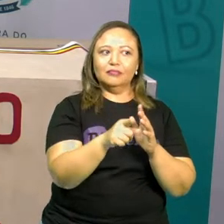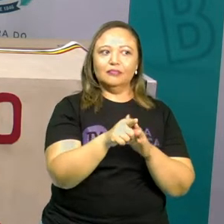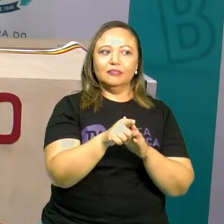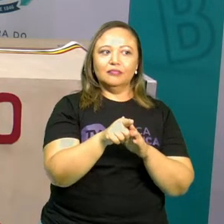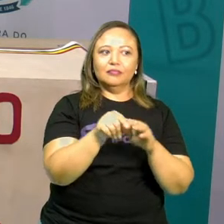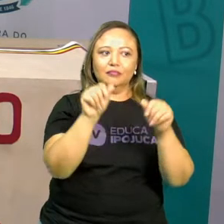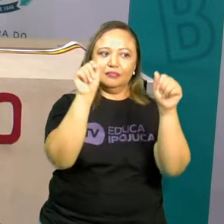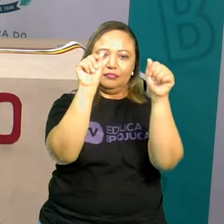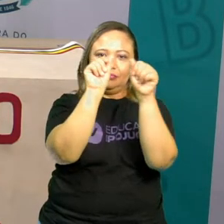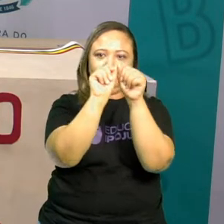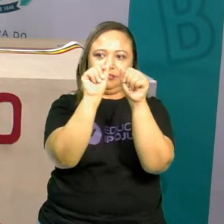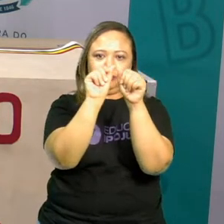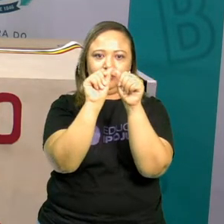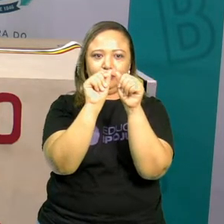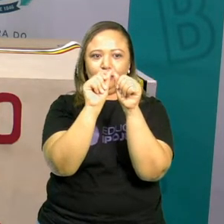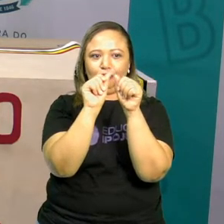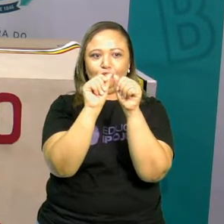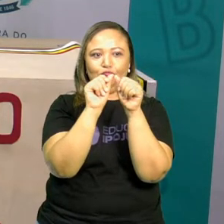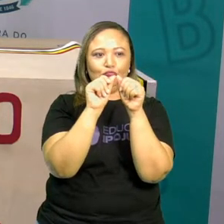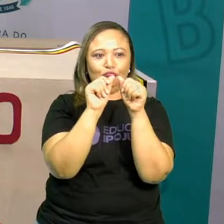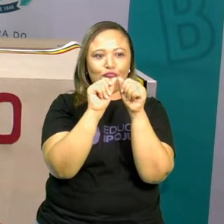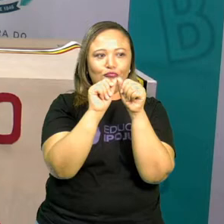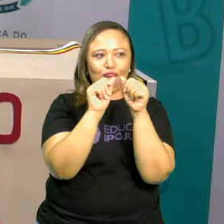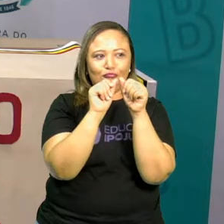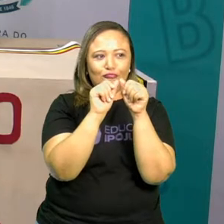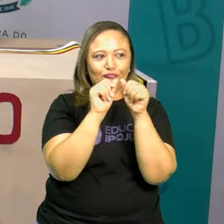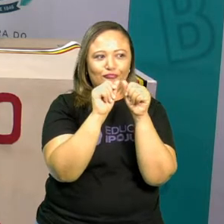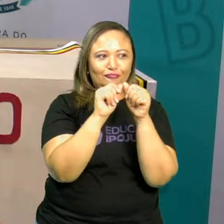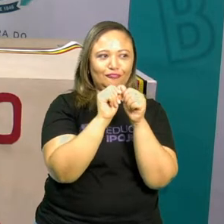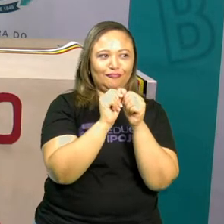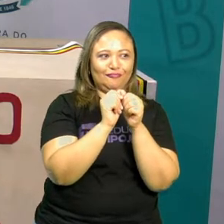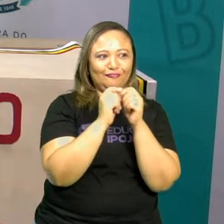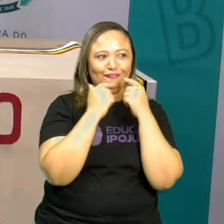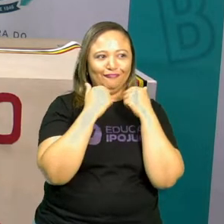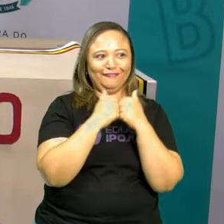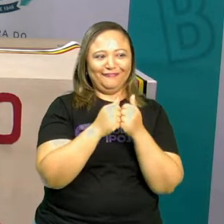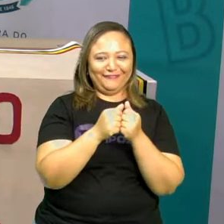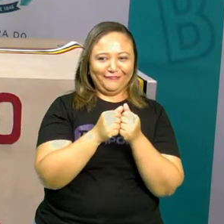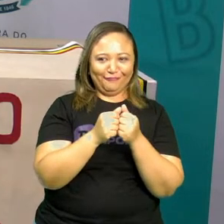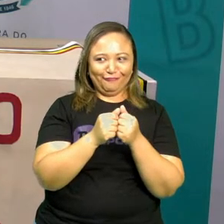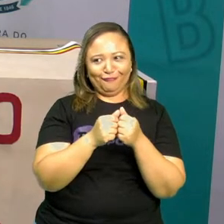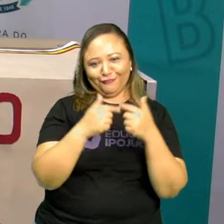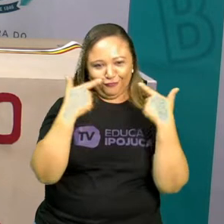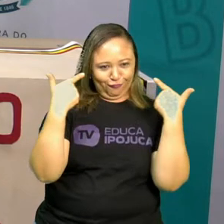Fazer uma careta. E aí? Quem faz uma careta?